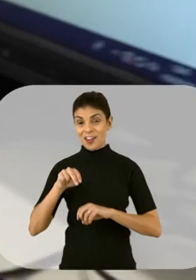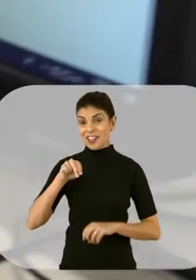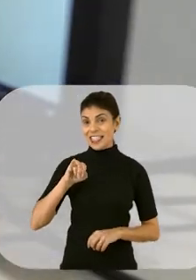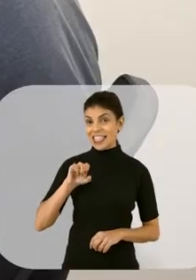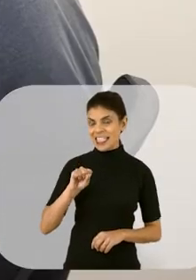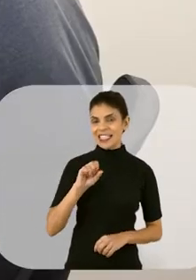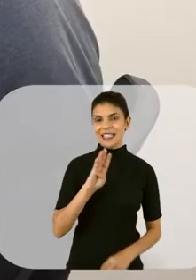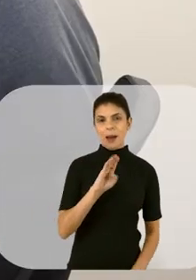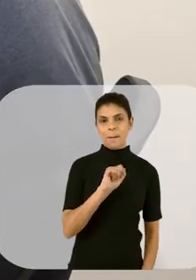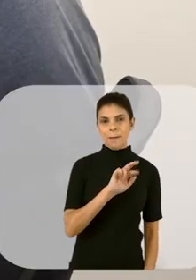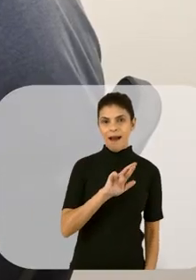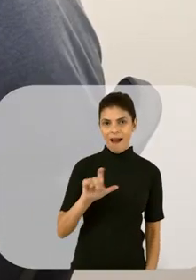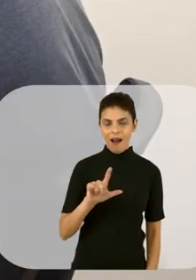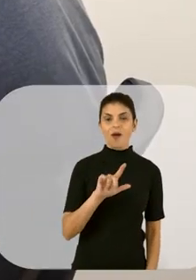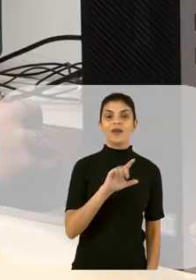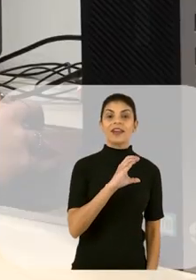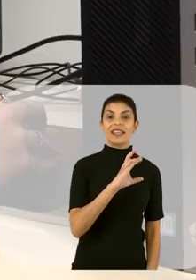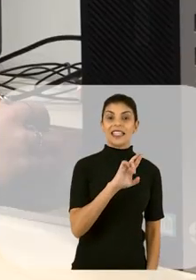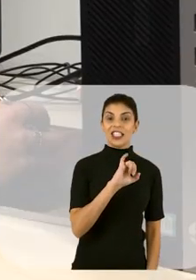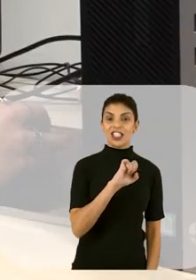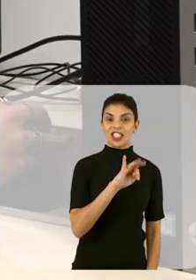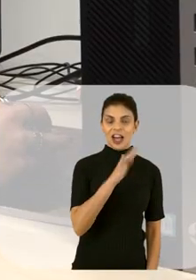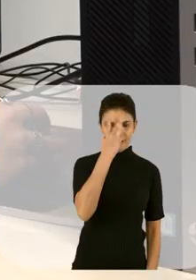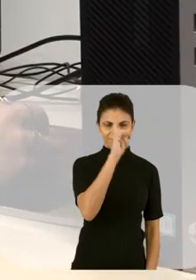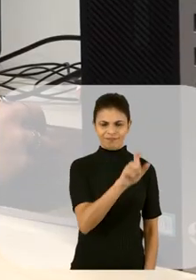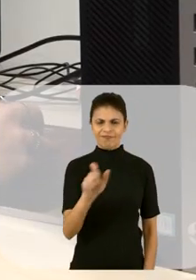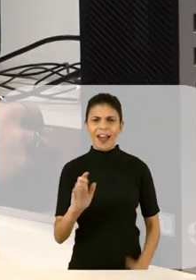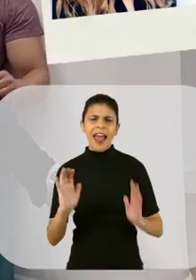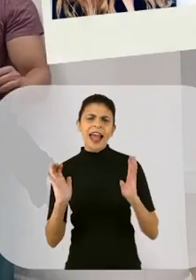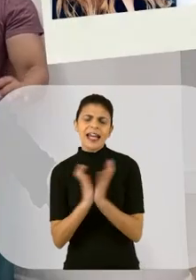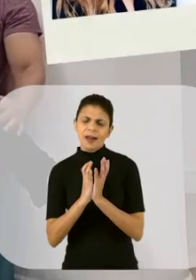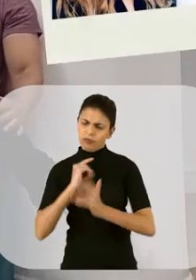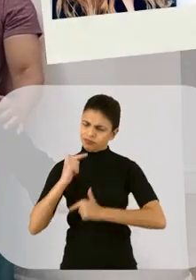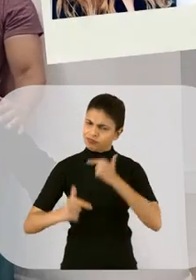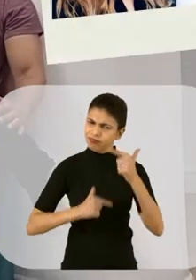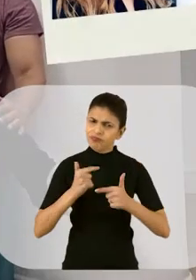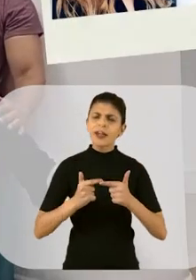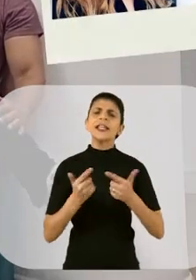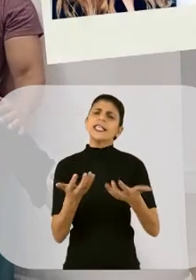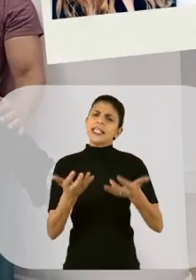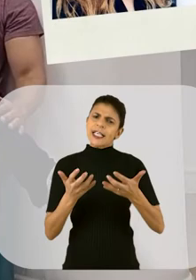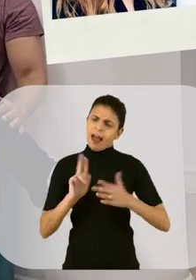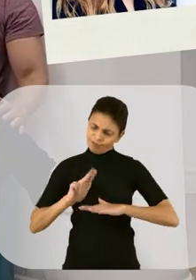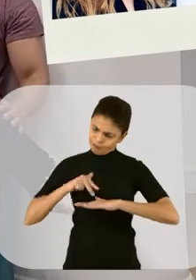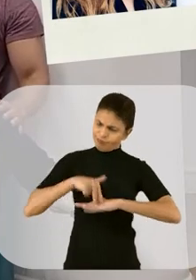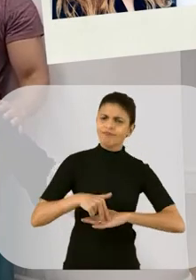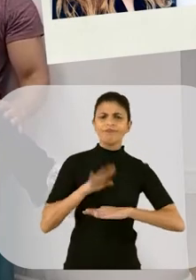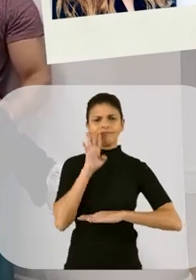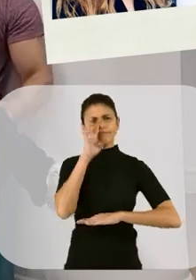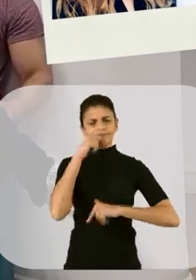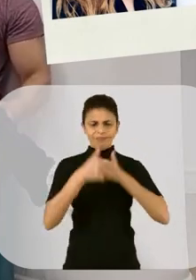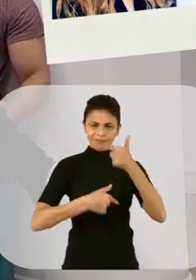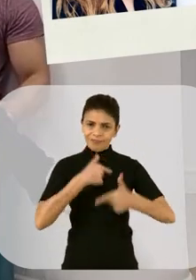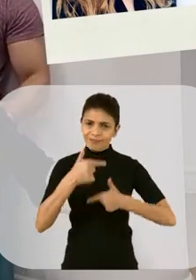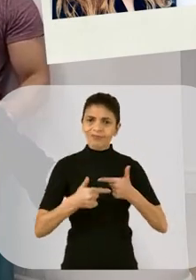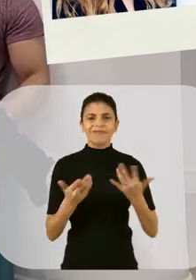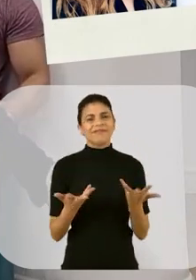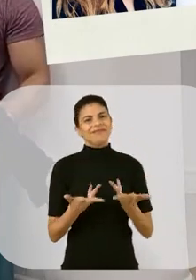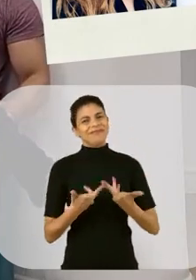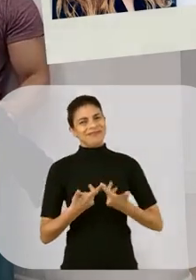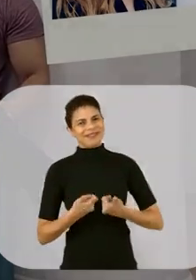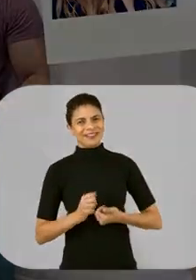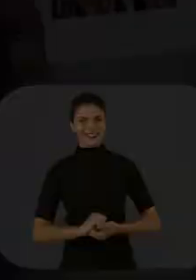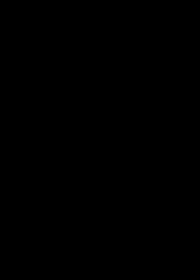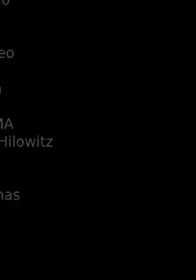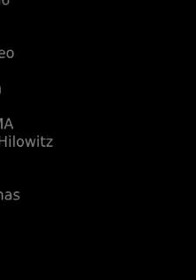Nísia, Barral e Cristiane, e com uma equipe muito dedicada e que insiste e persevera para oferecer um trabalho